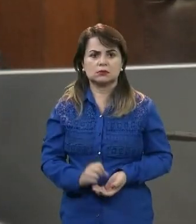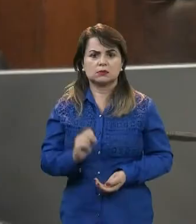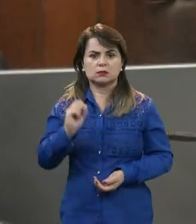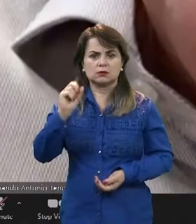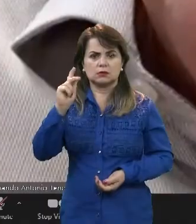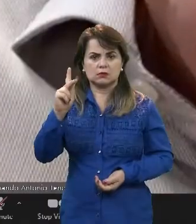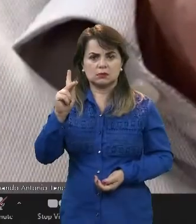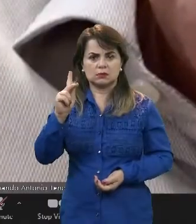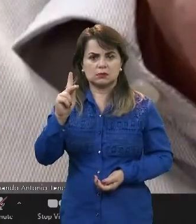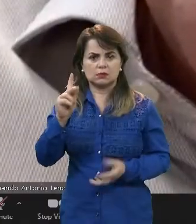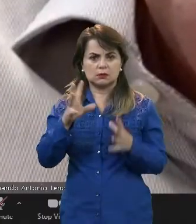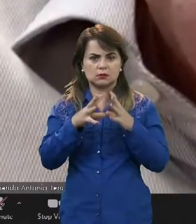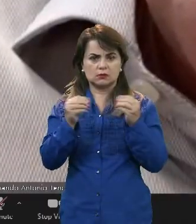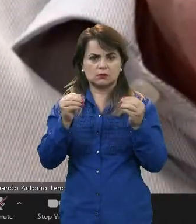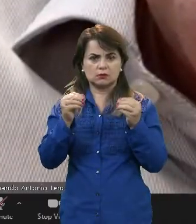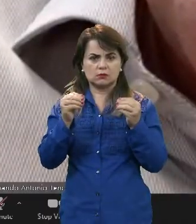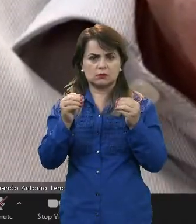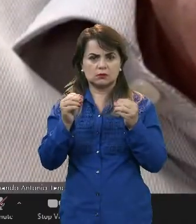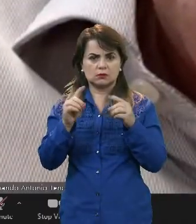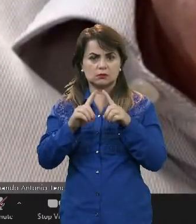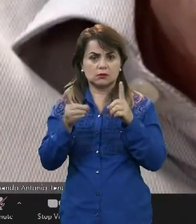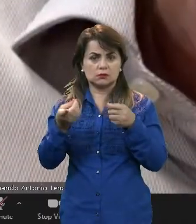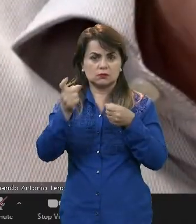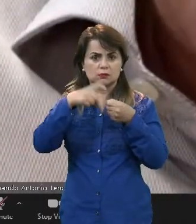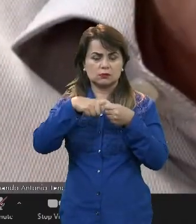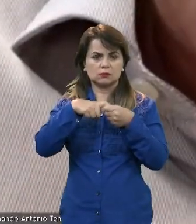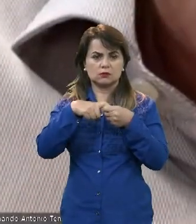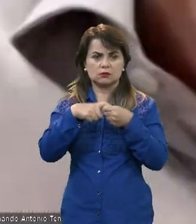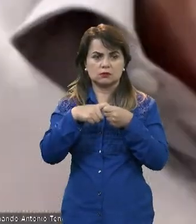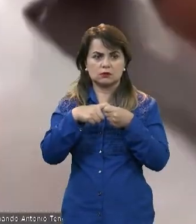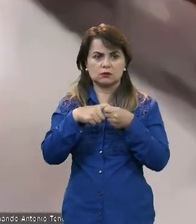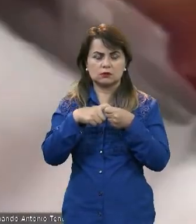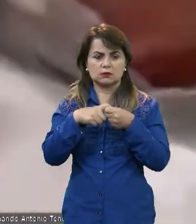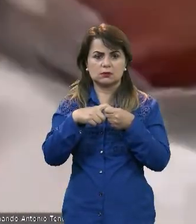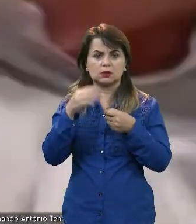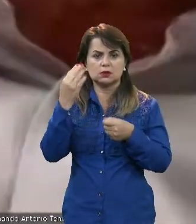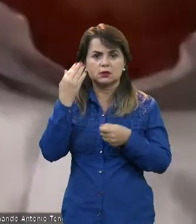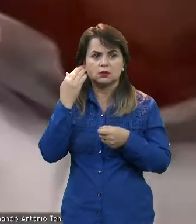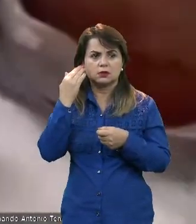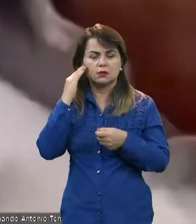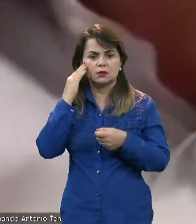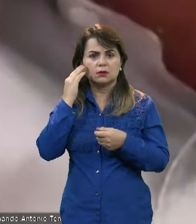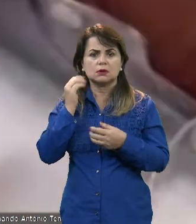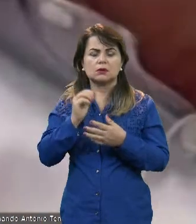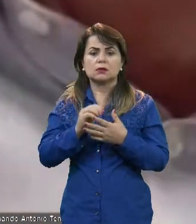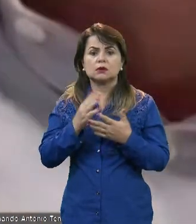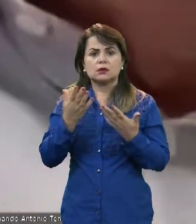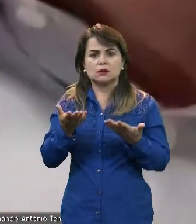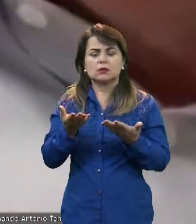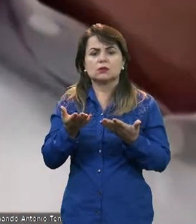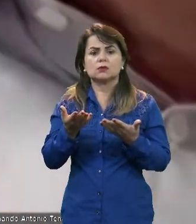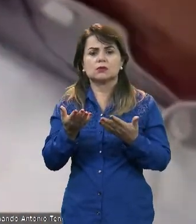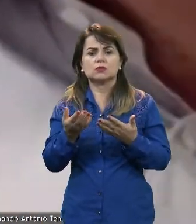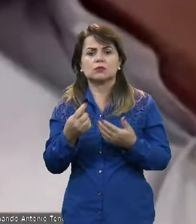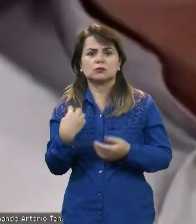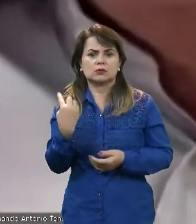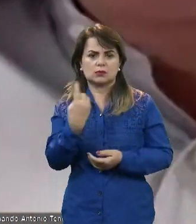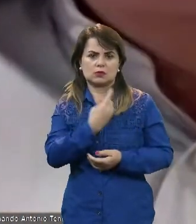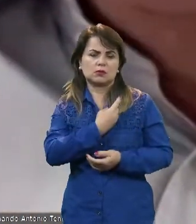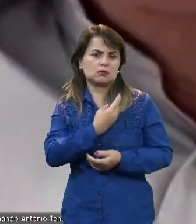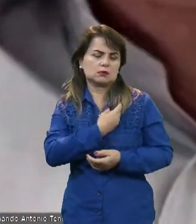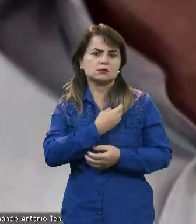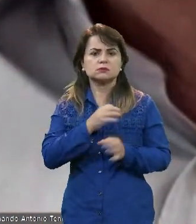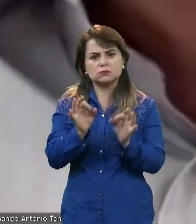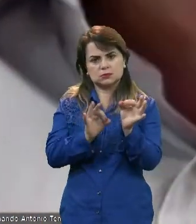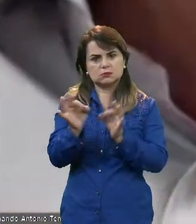Caiu um pouquinho, Fernando, mas voltou a conexão. Então, não sei até quando me ouviram, mas nós estamos prontos para